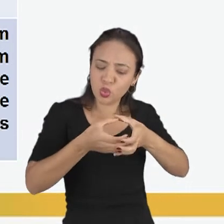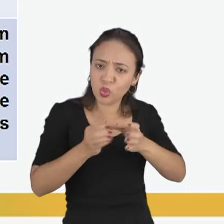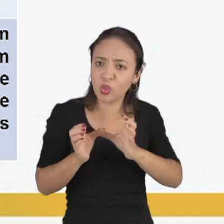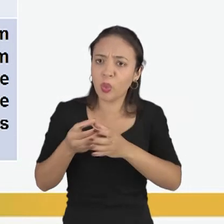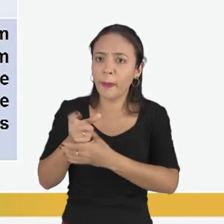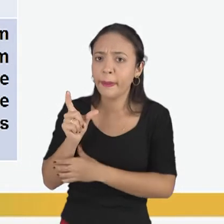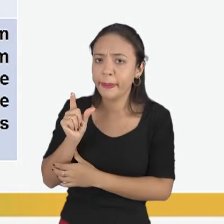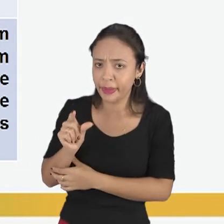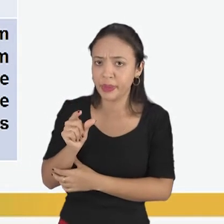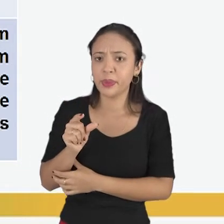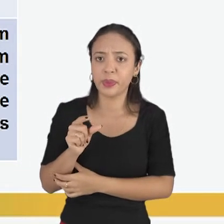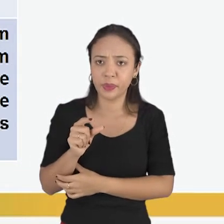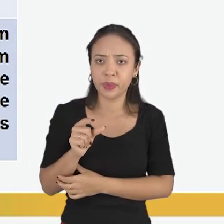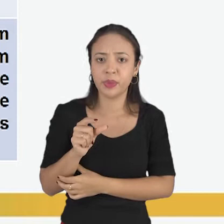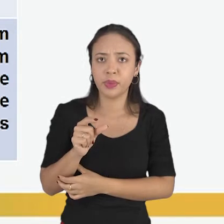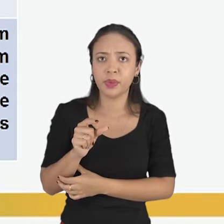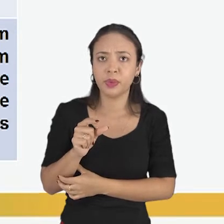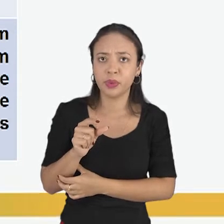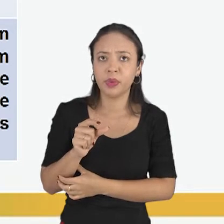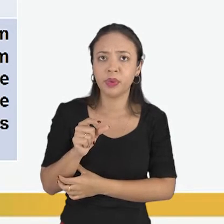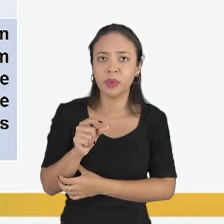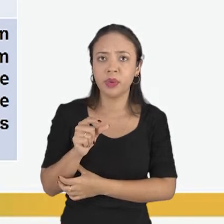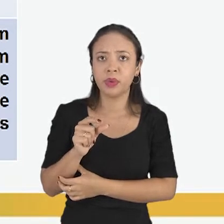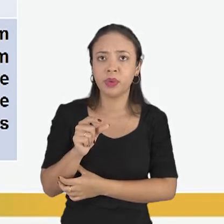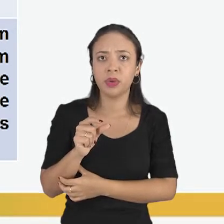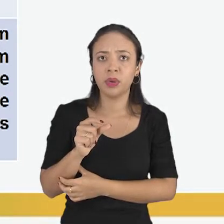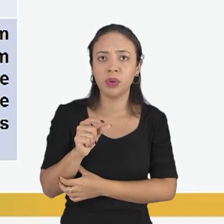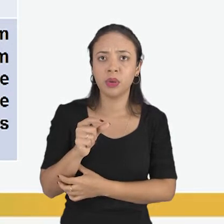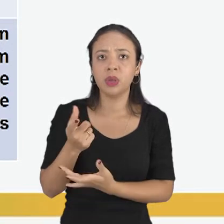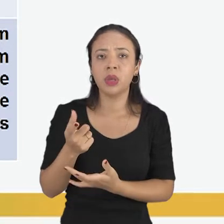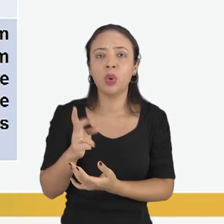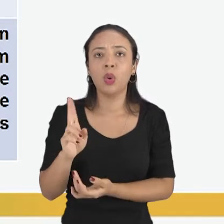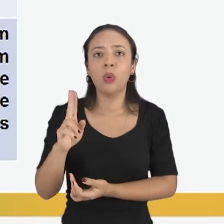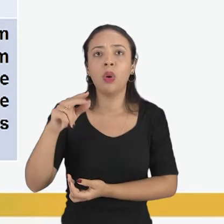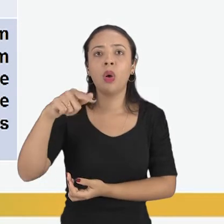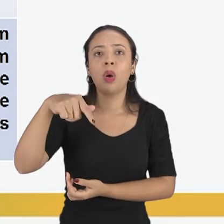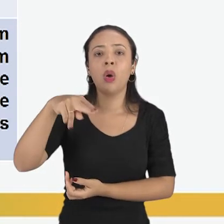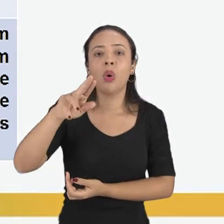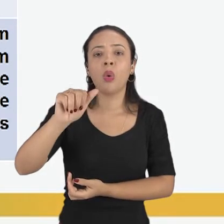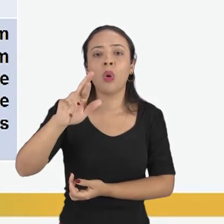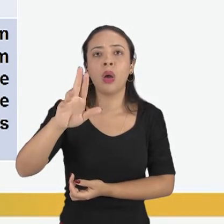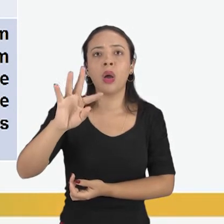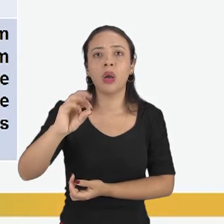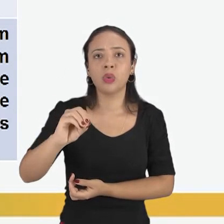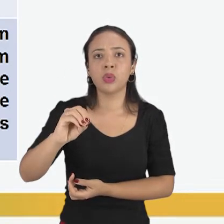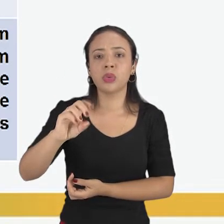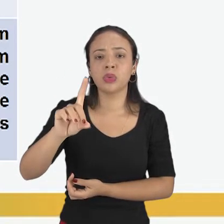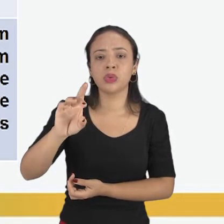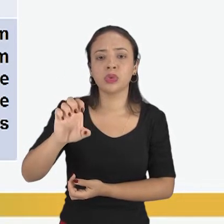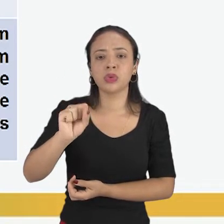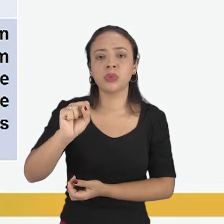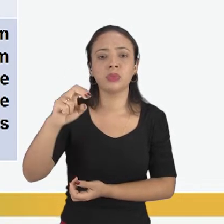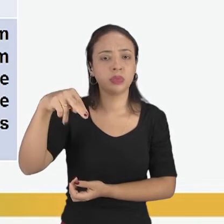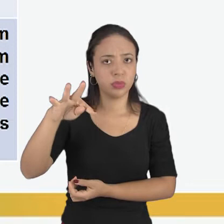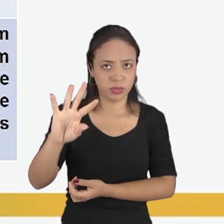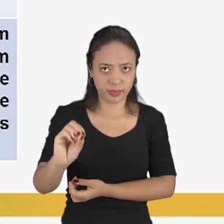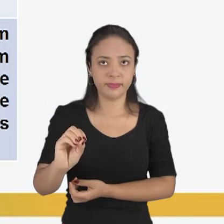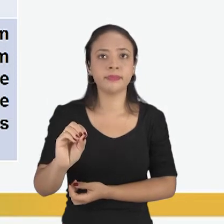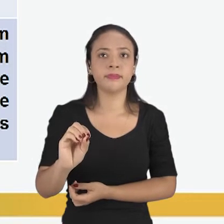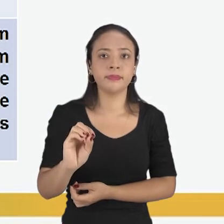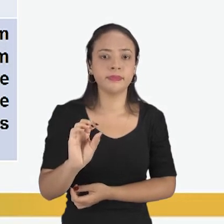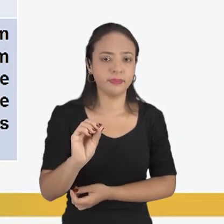casas menores, chamadas quarto de santo. É o nome do lugar onde os orixás são cultuados.